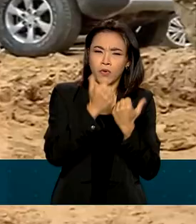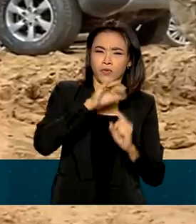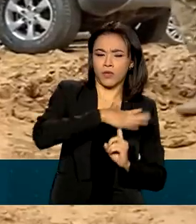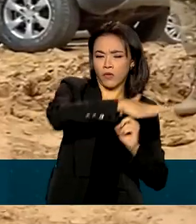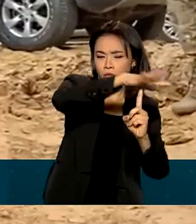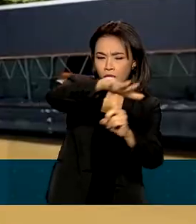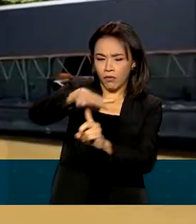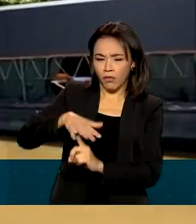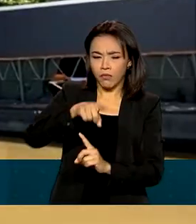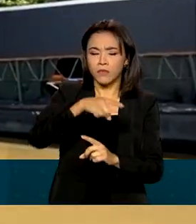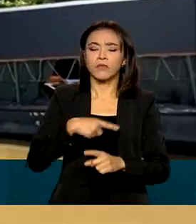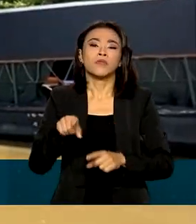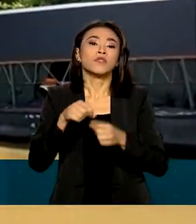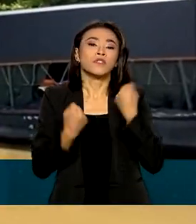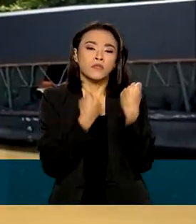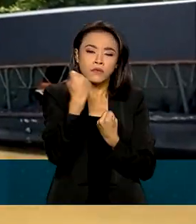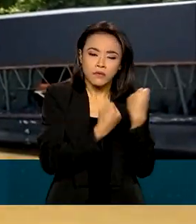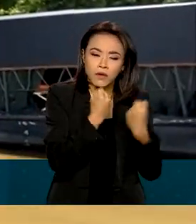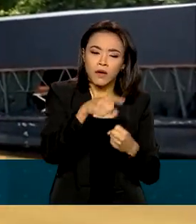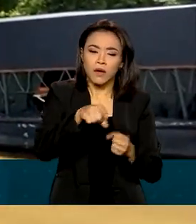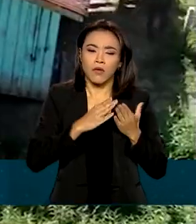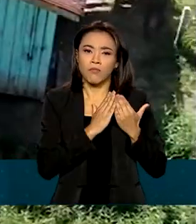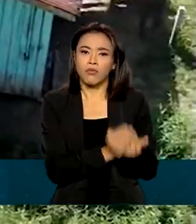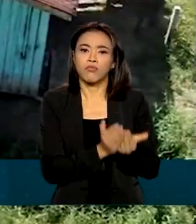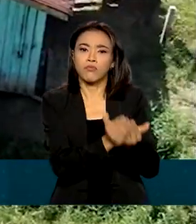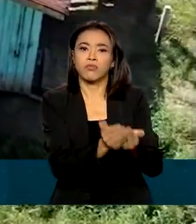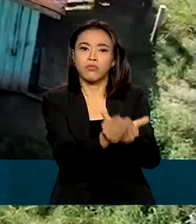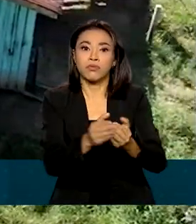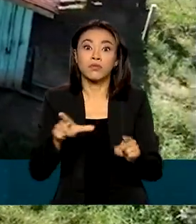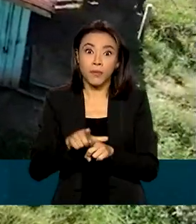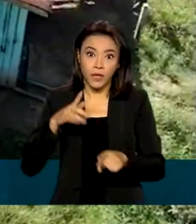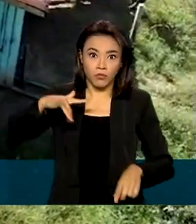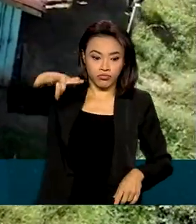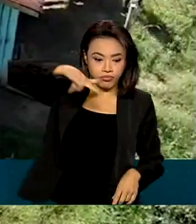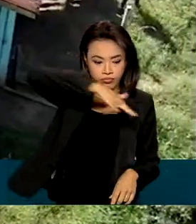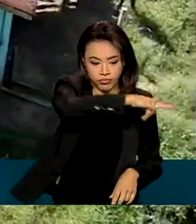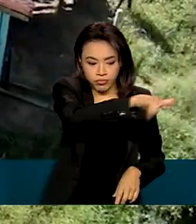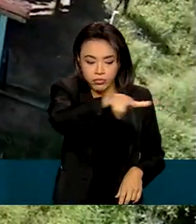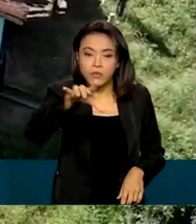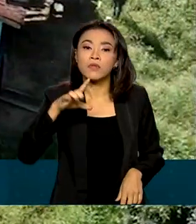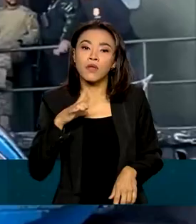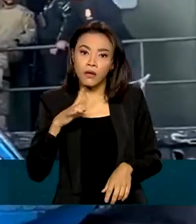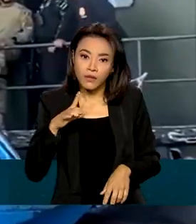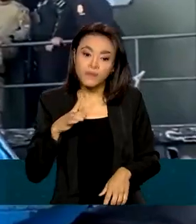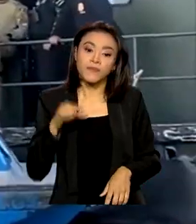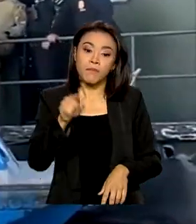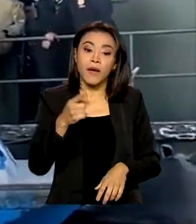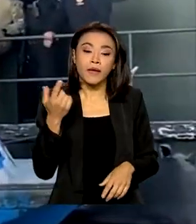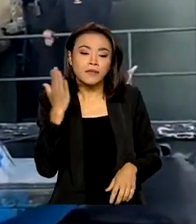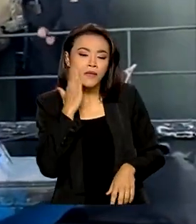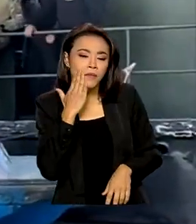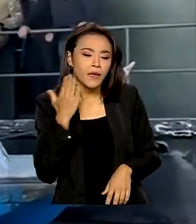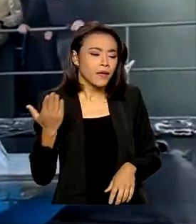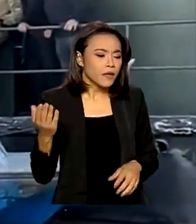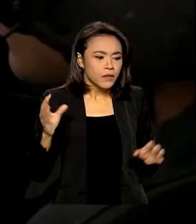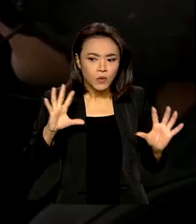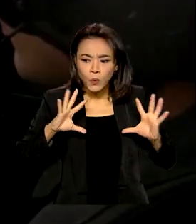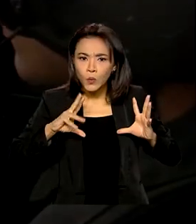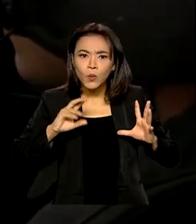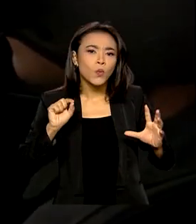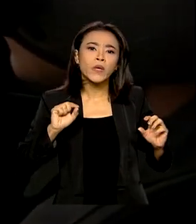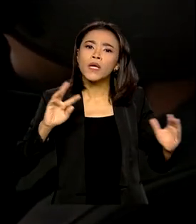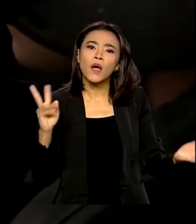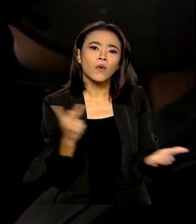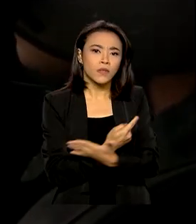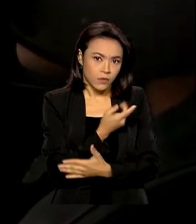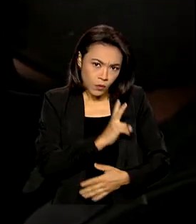viaturas, embarcações, balsas e drones. E as investigações, para esclarecer completamente o caso,